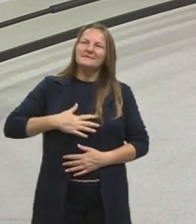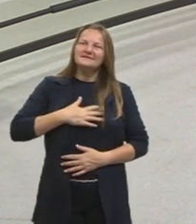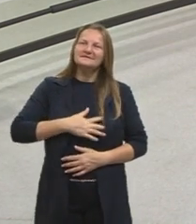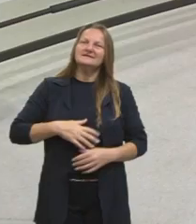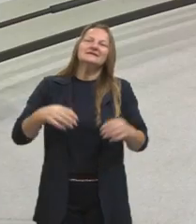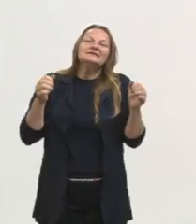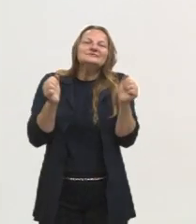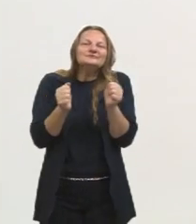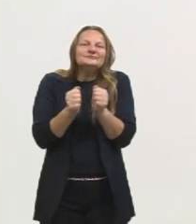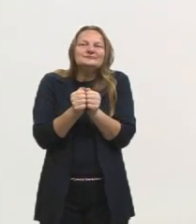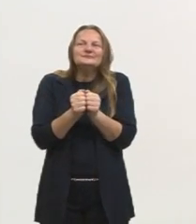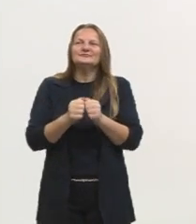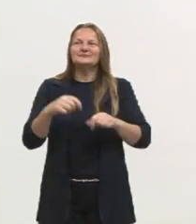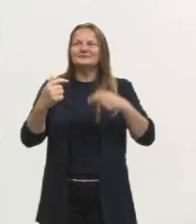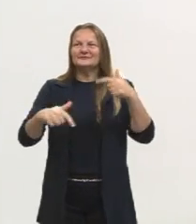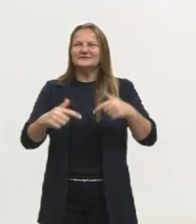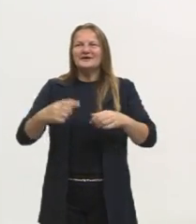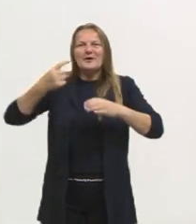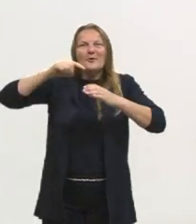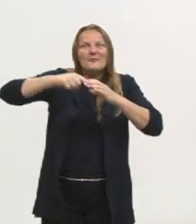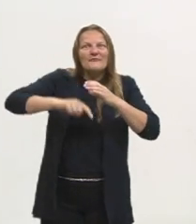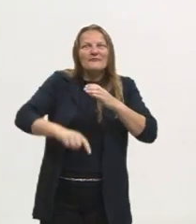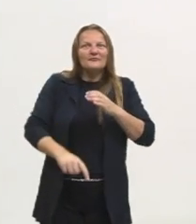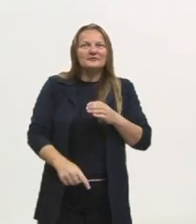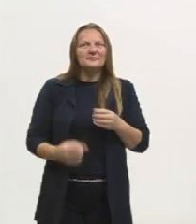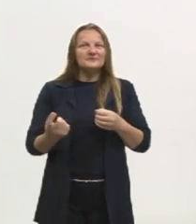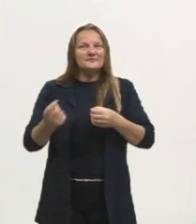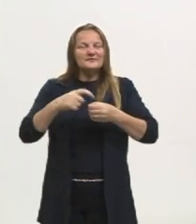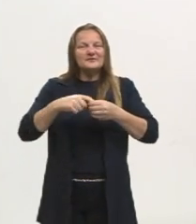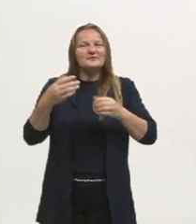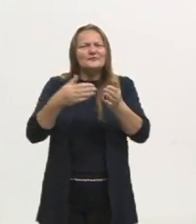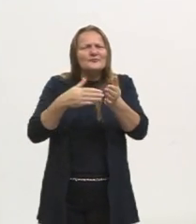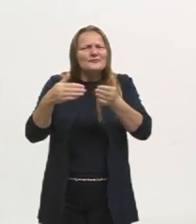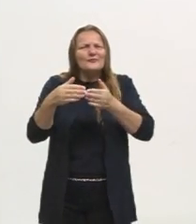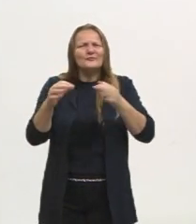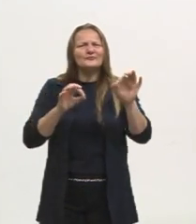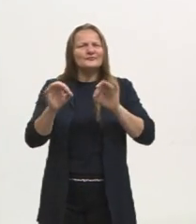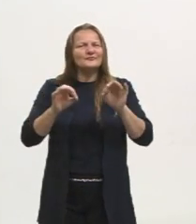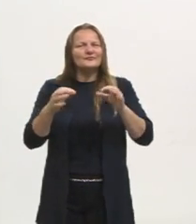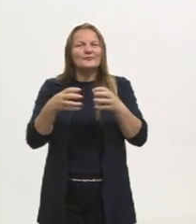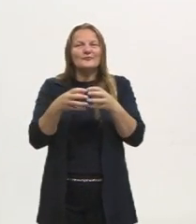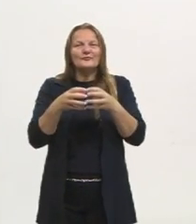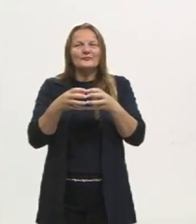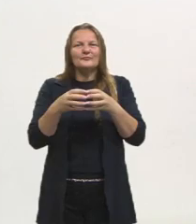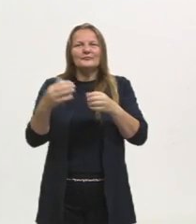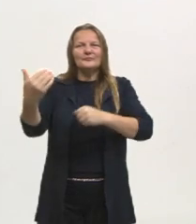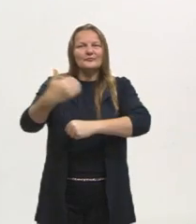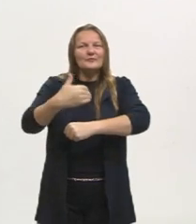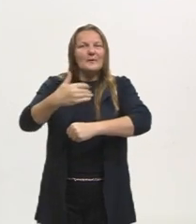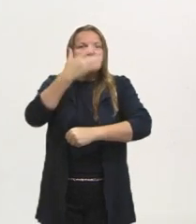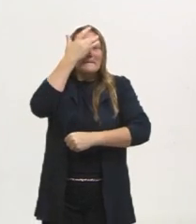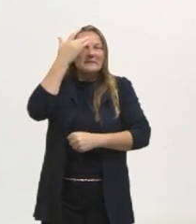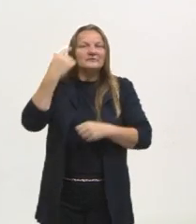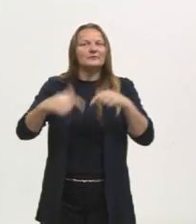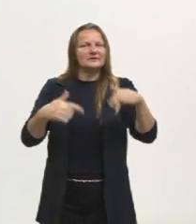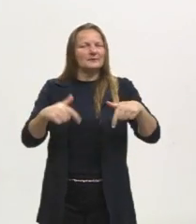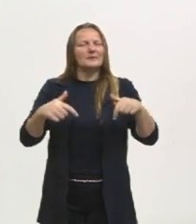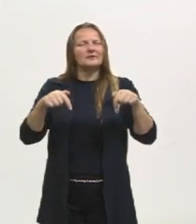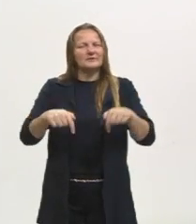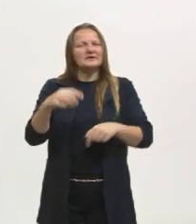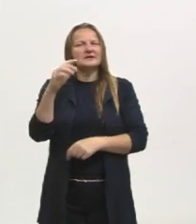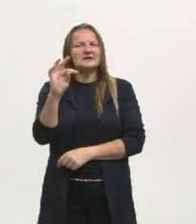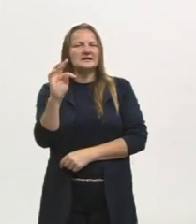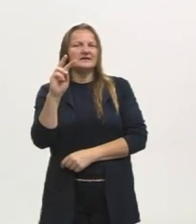contigo. E eu agradeço profundamente a todos os participantes e todas as pessoas que trabalham aqui pela